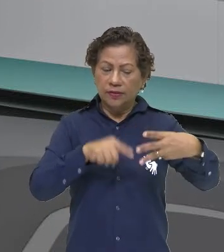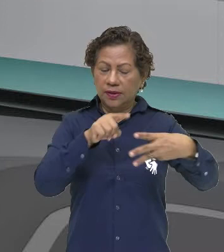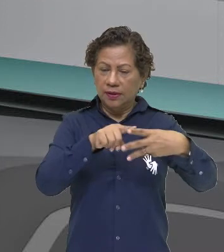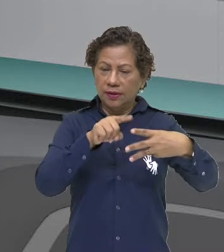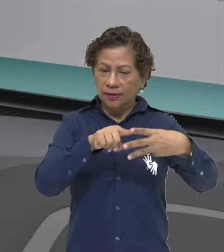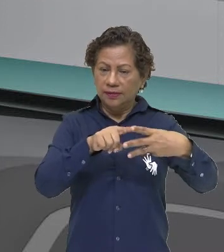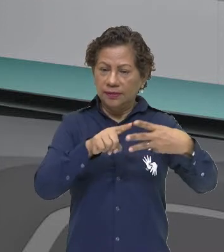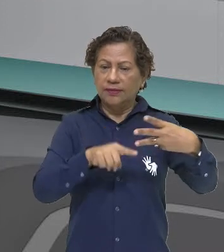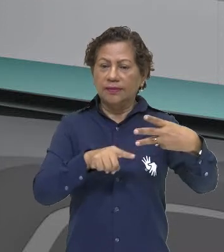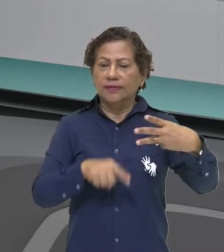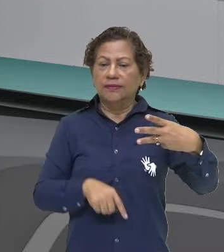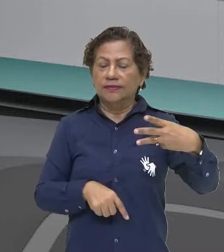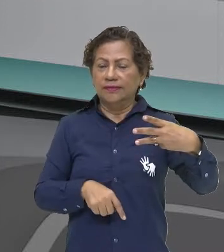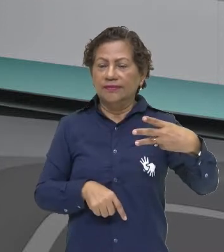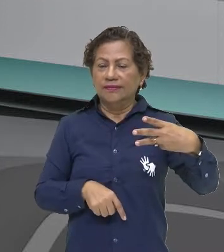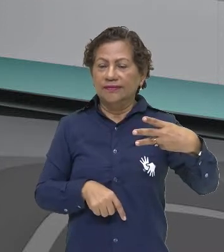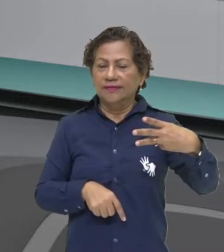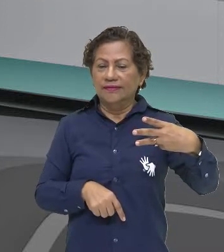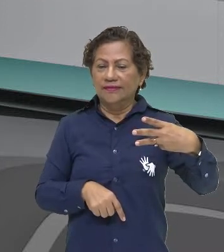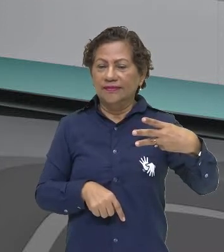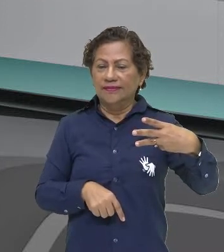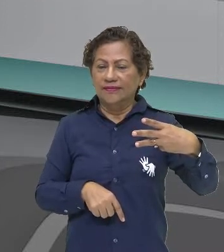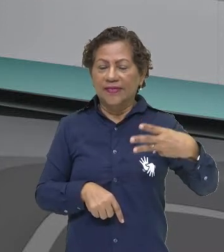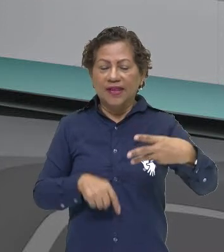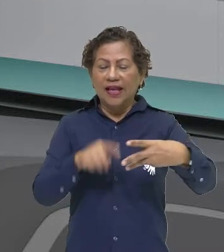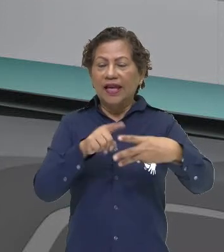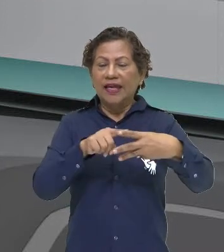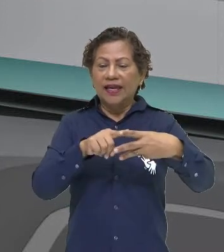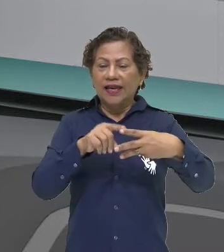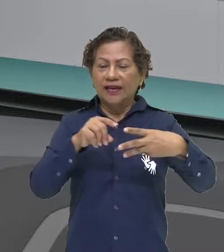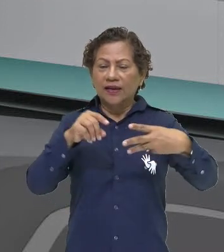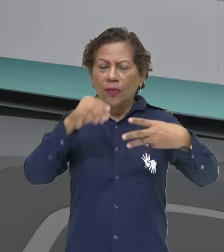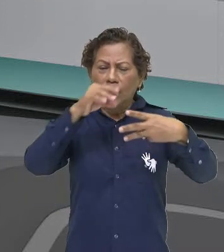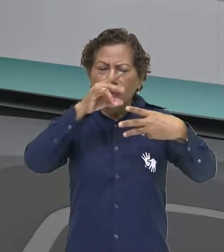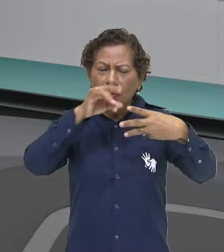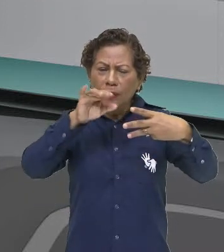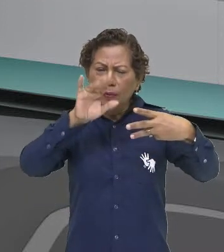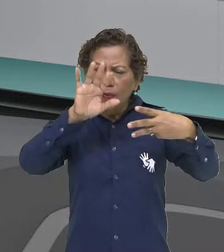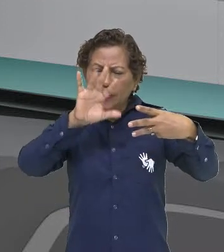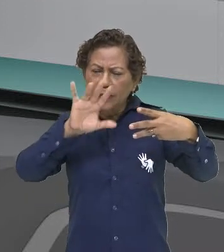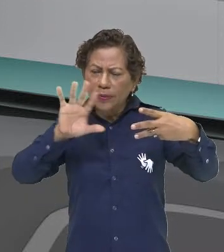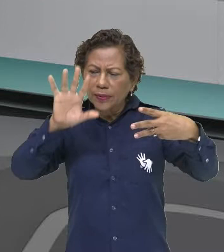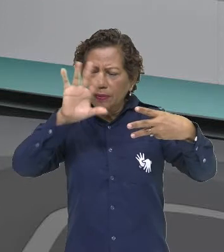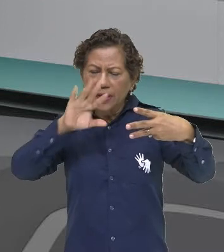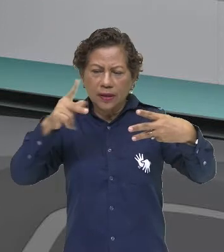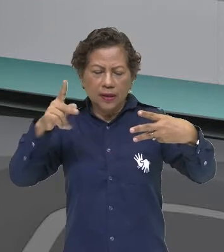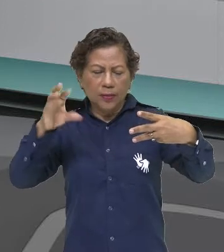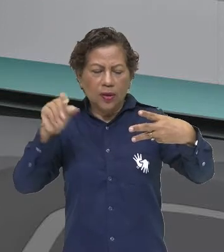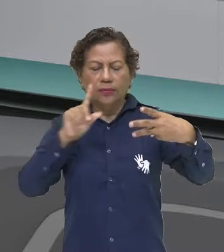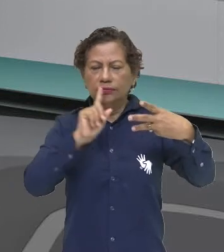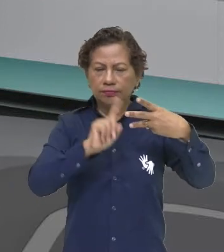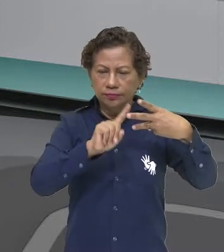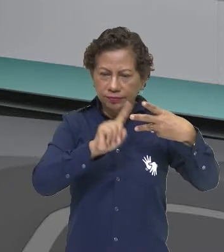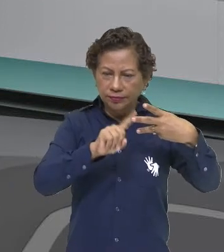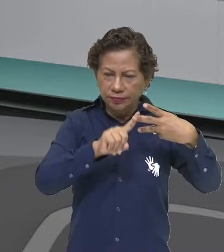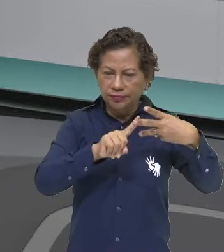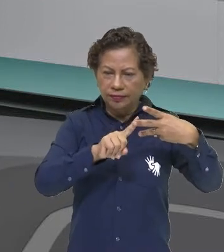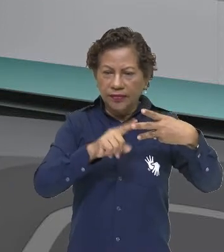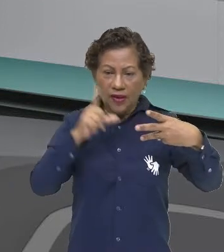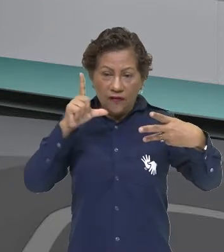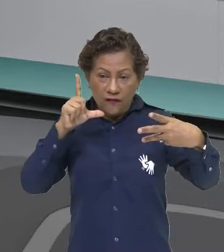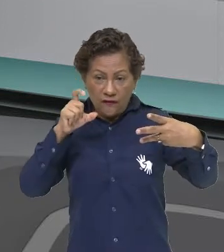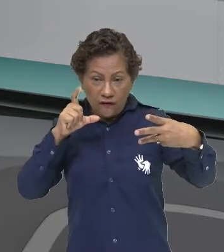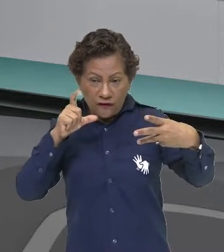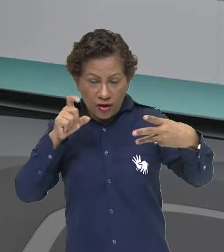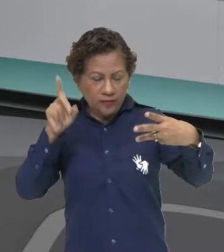fica essa linda imagem aqui. Vocês imaginaram que aquele pozinho que fica flutuando pela manhã que vocês veem quando